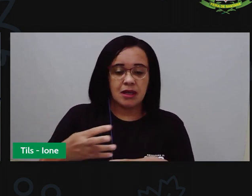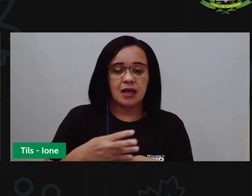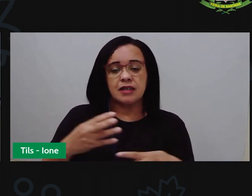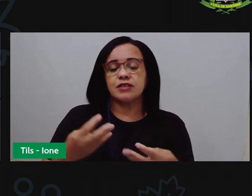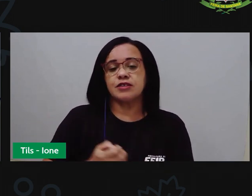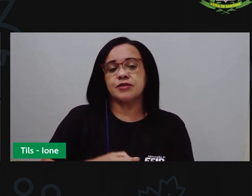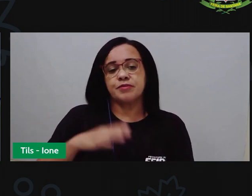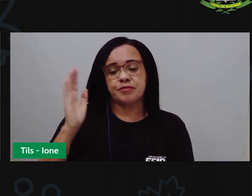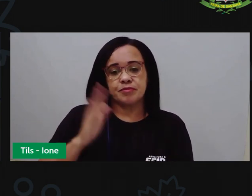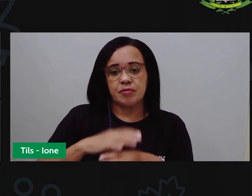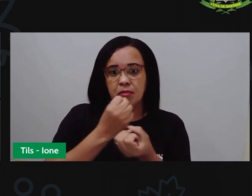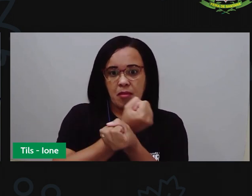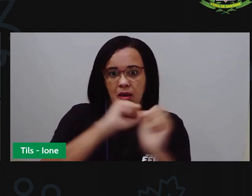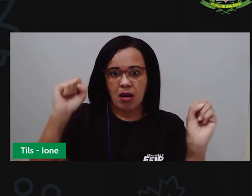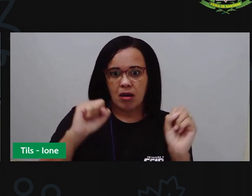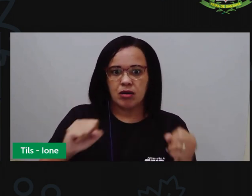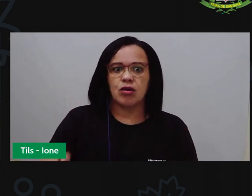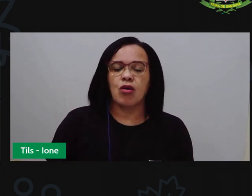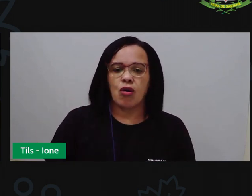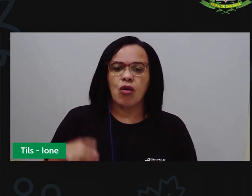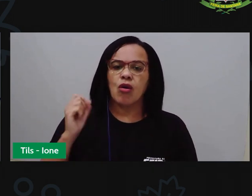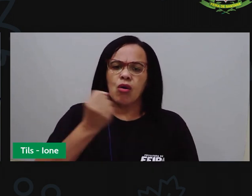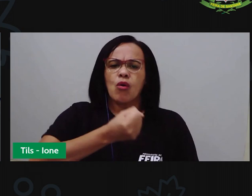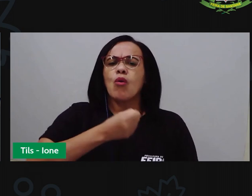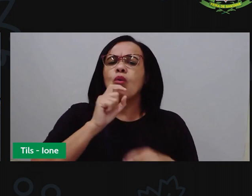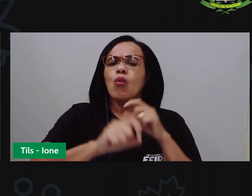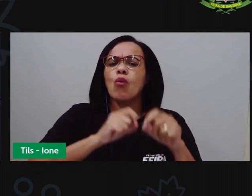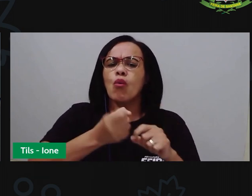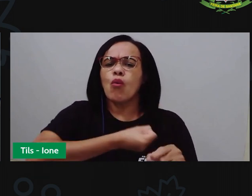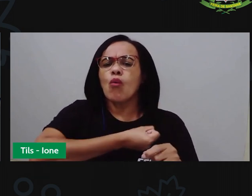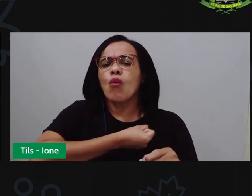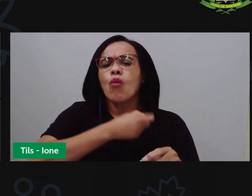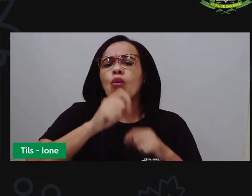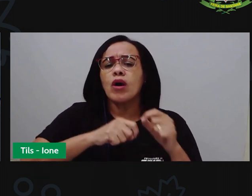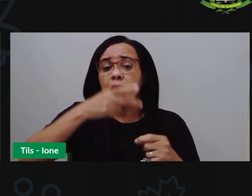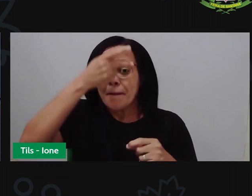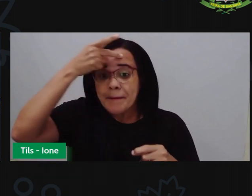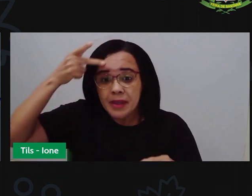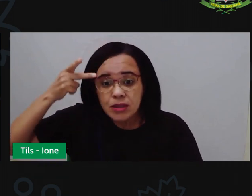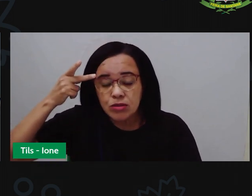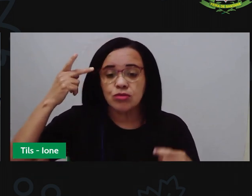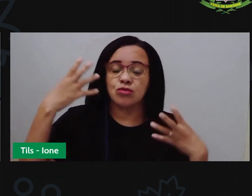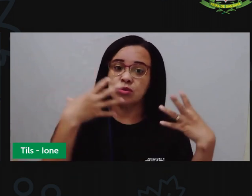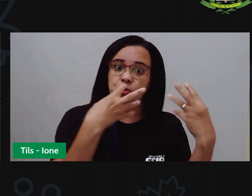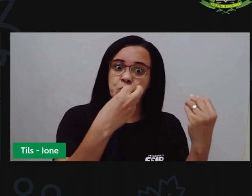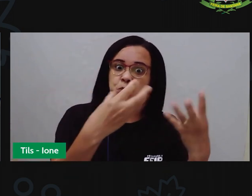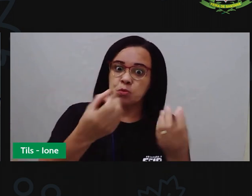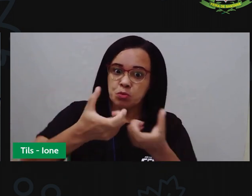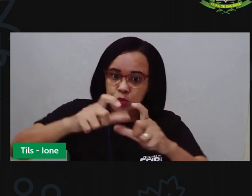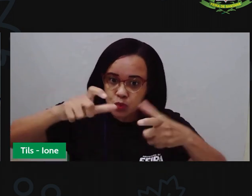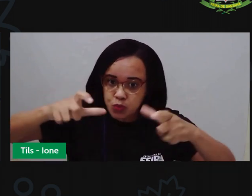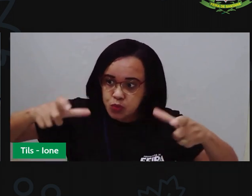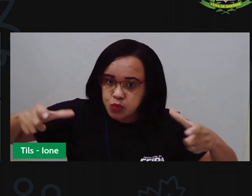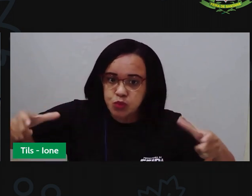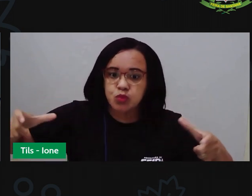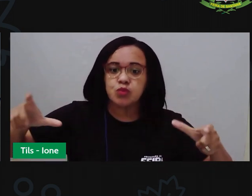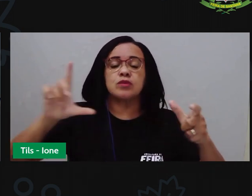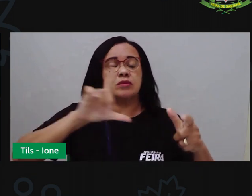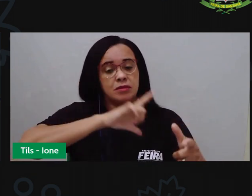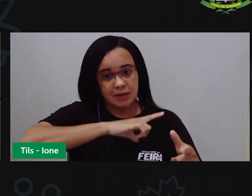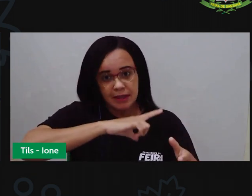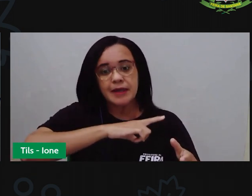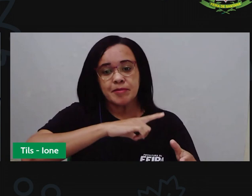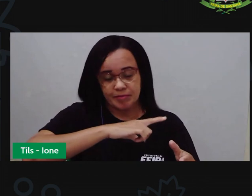e número de população. Vimos que alguns lugares importantes da nossa cidade,